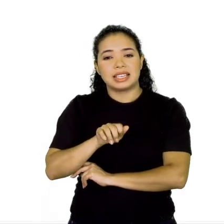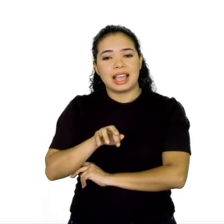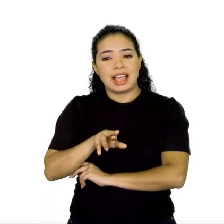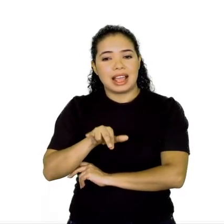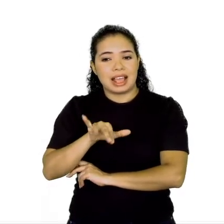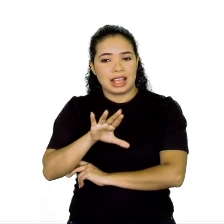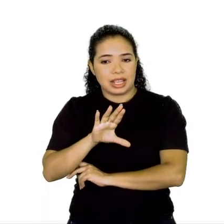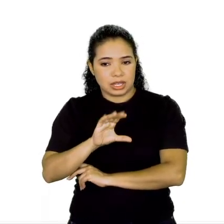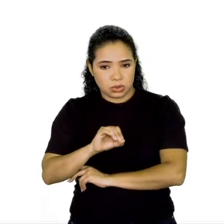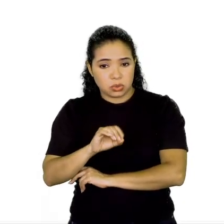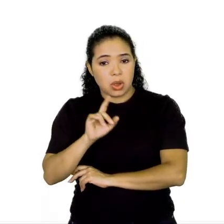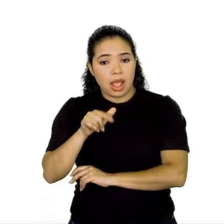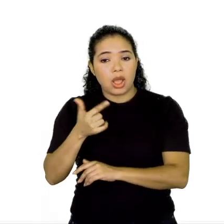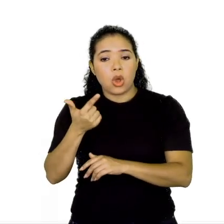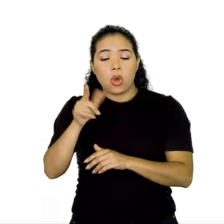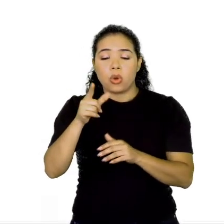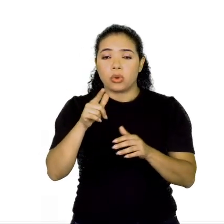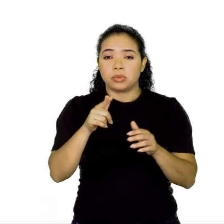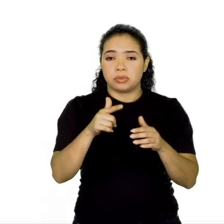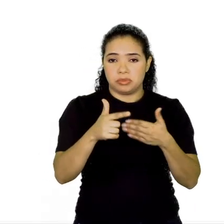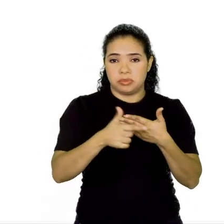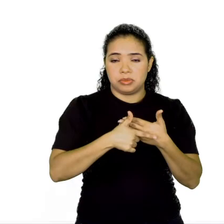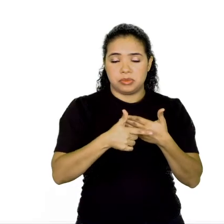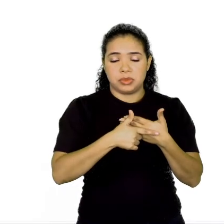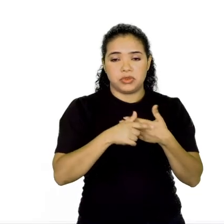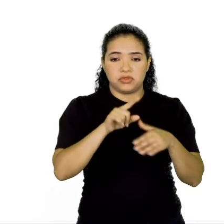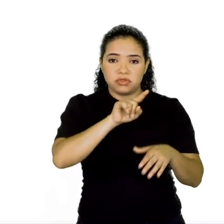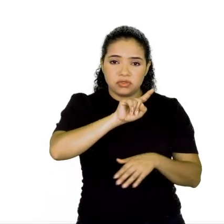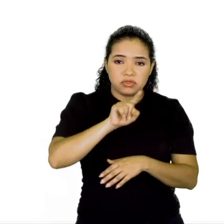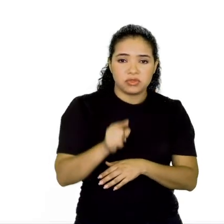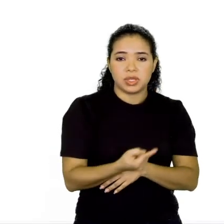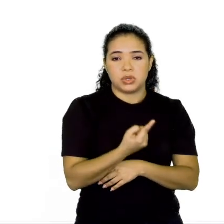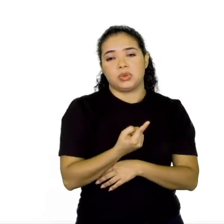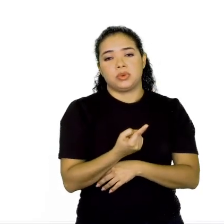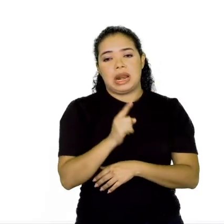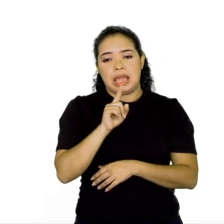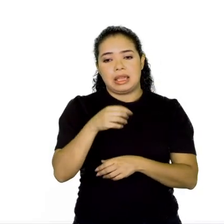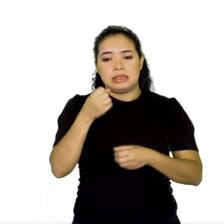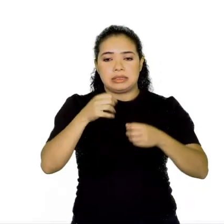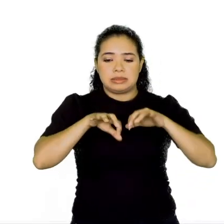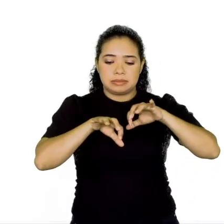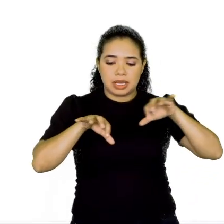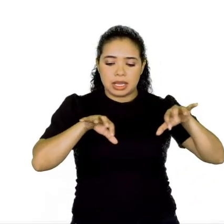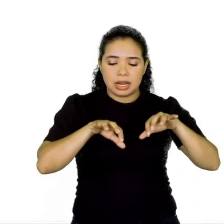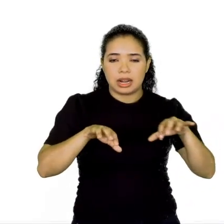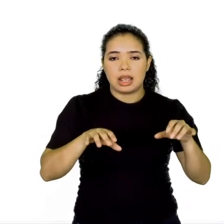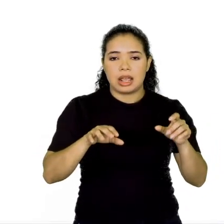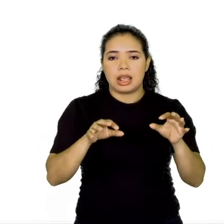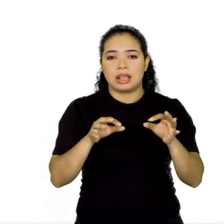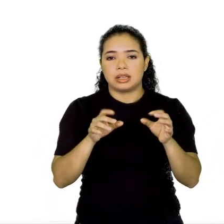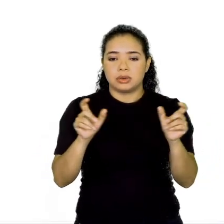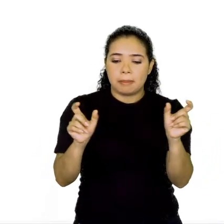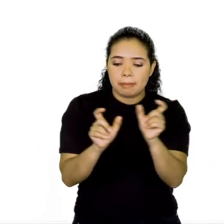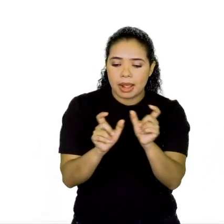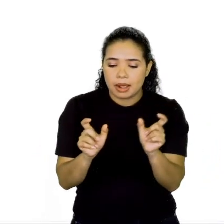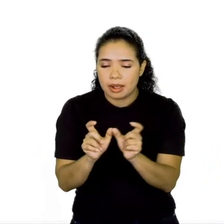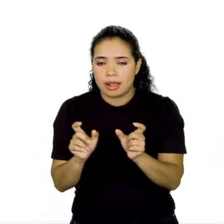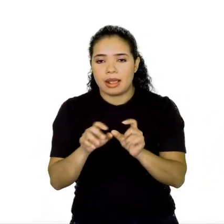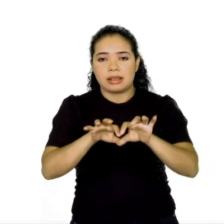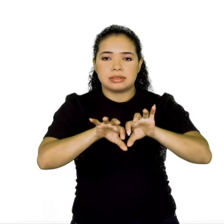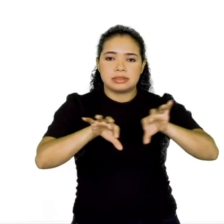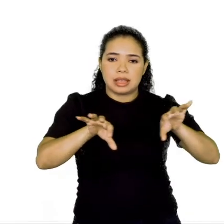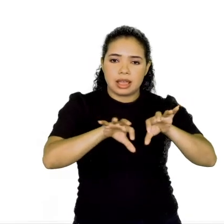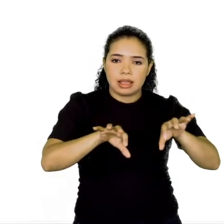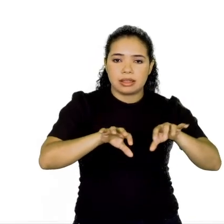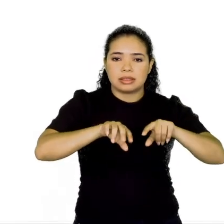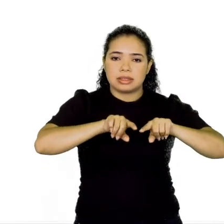Lopes. Outra função das vírgulas é para separar expressões explicativas, conjunções, conectivos. Então, quando aparecer